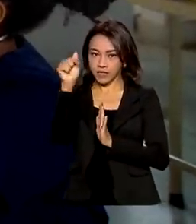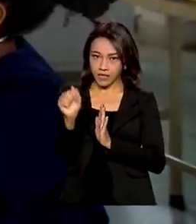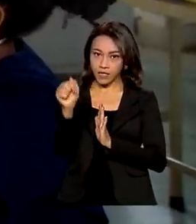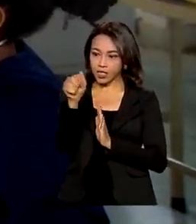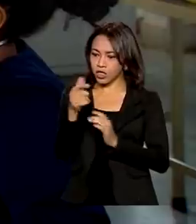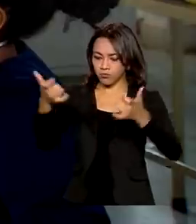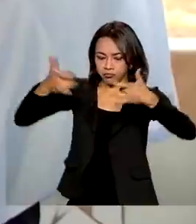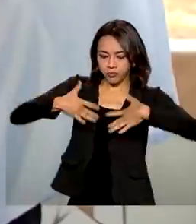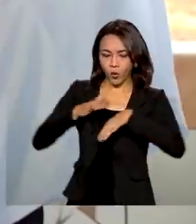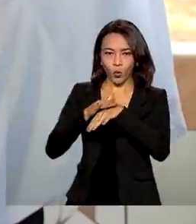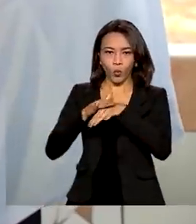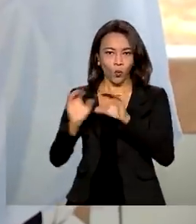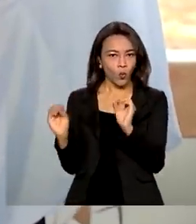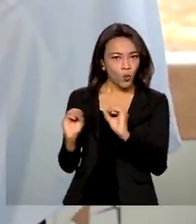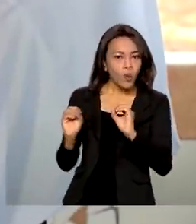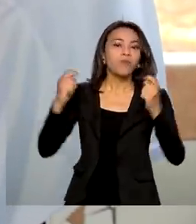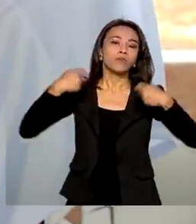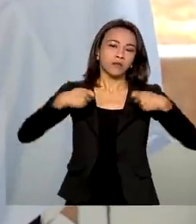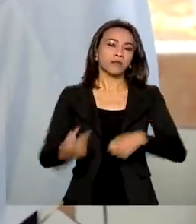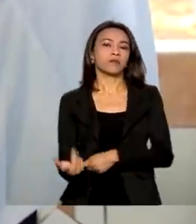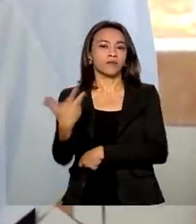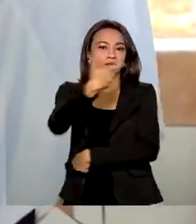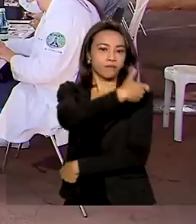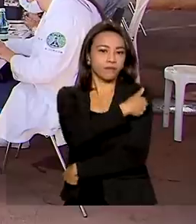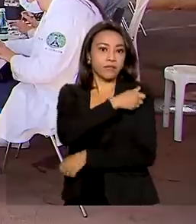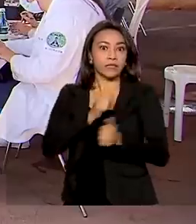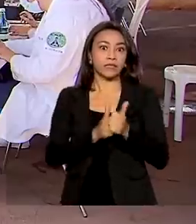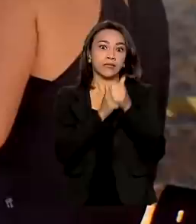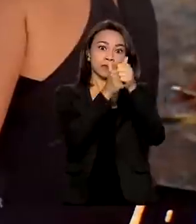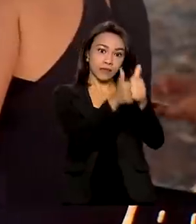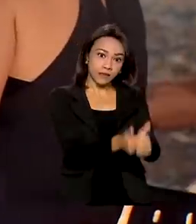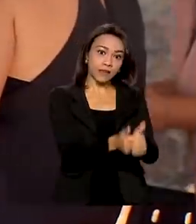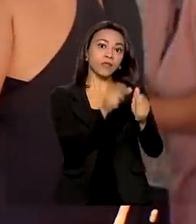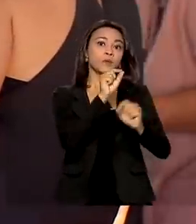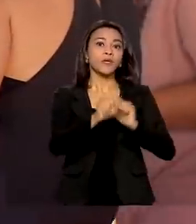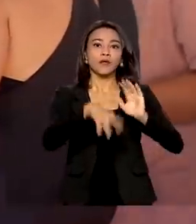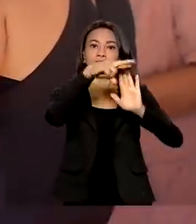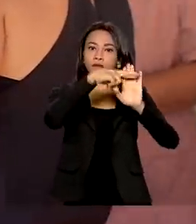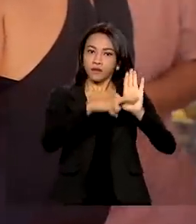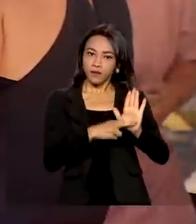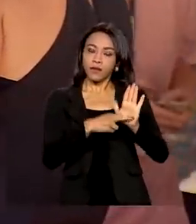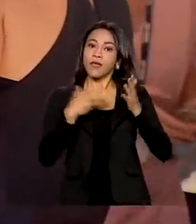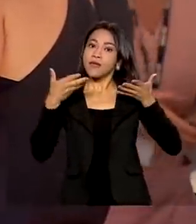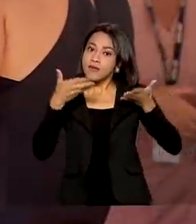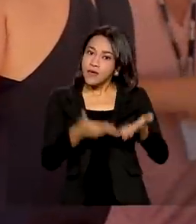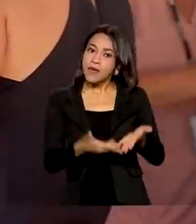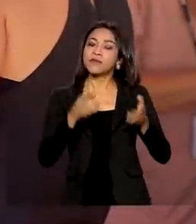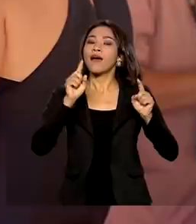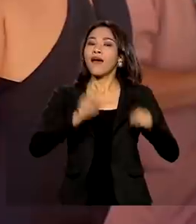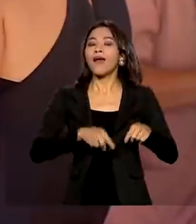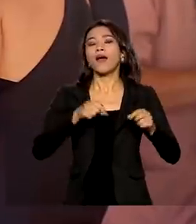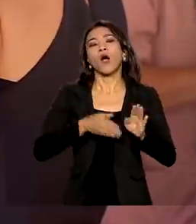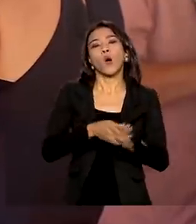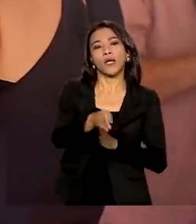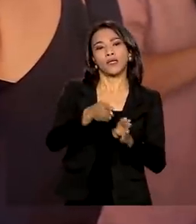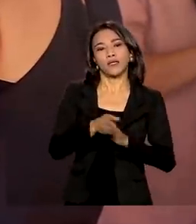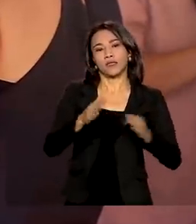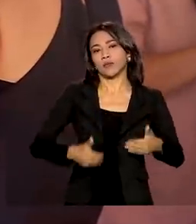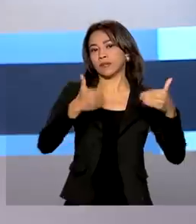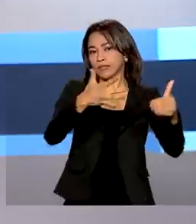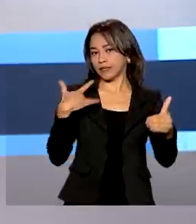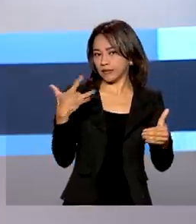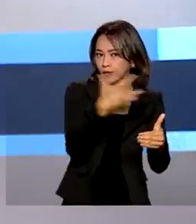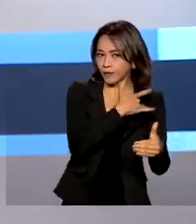comorbidades devem ser imunizados, seguindo ordem de prioridades. Essa é agora a recomendação do Ministério da